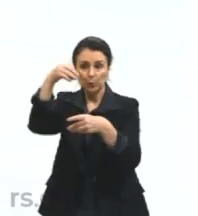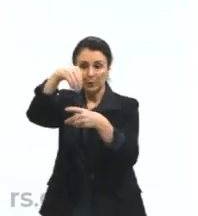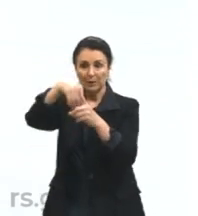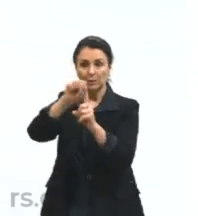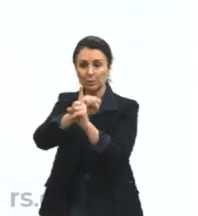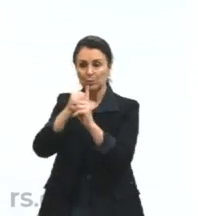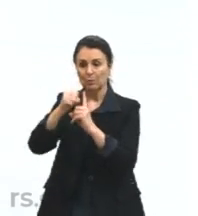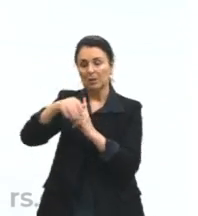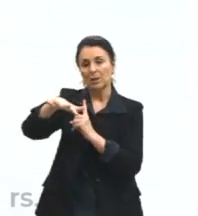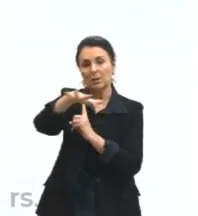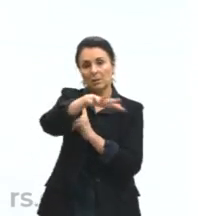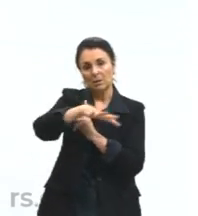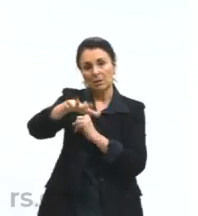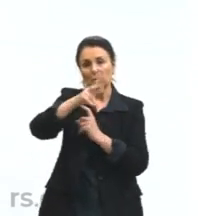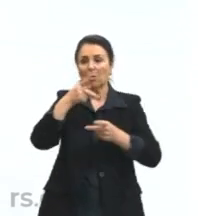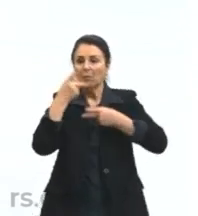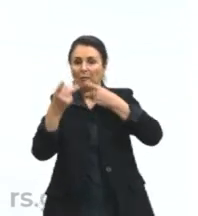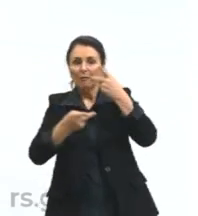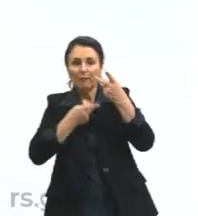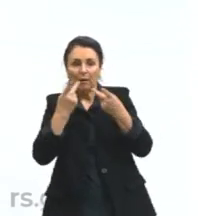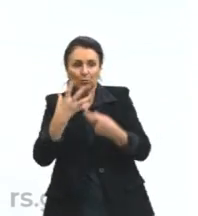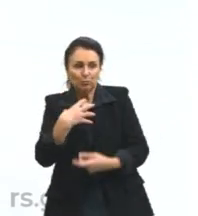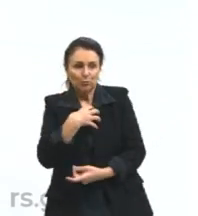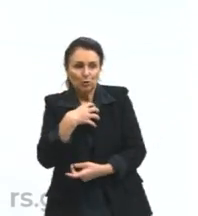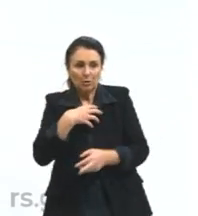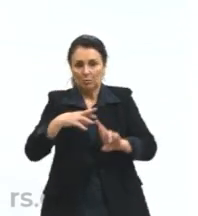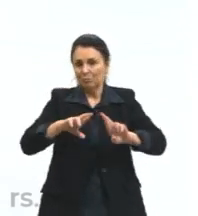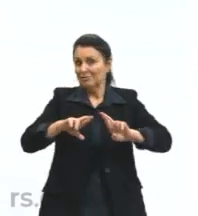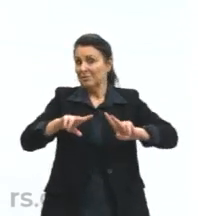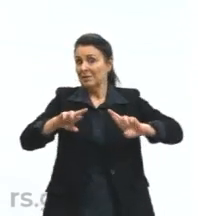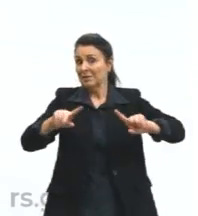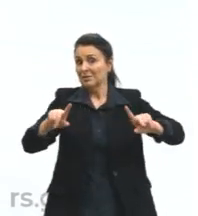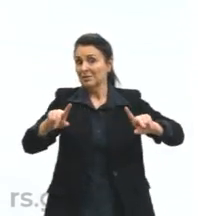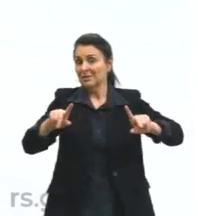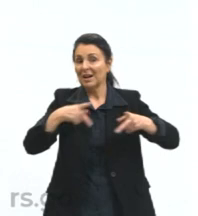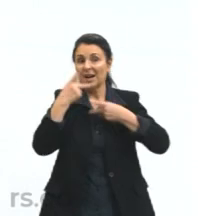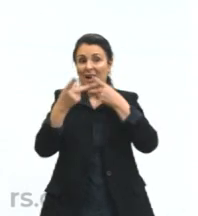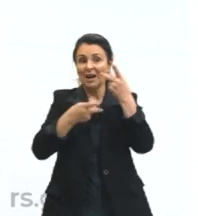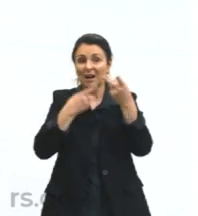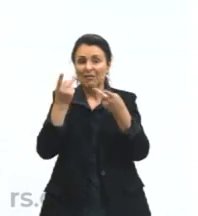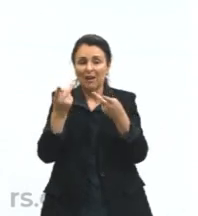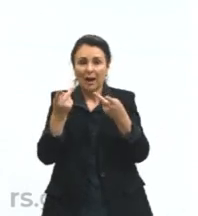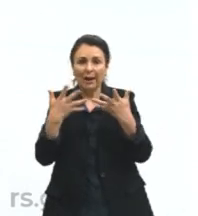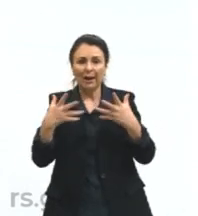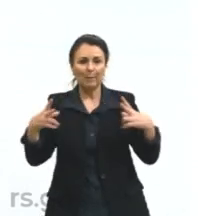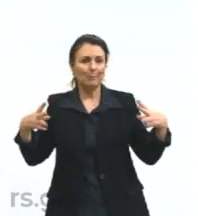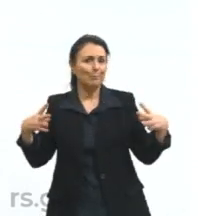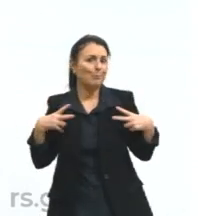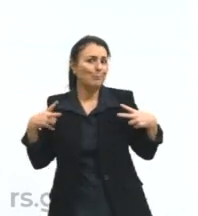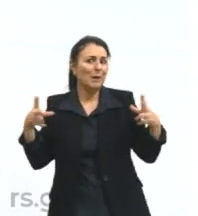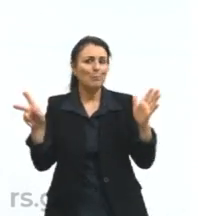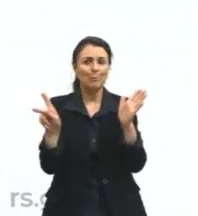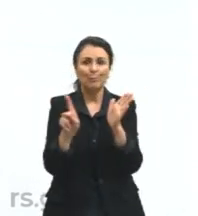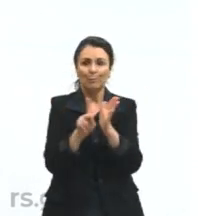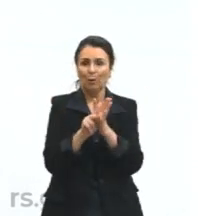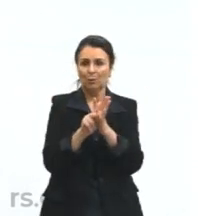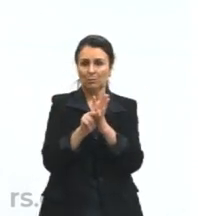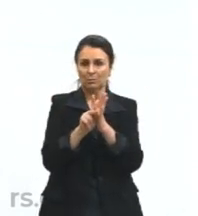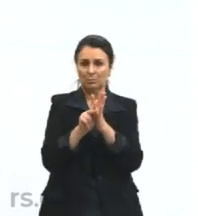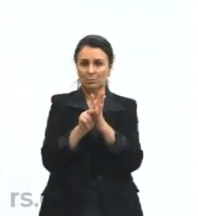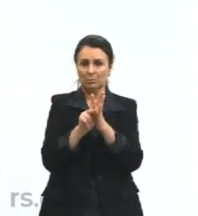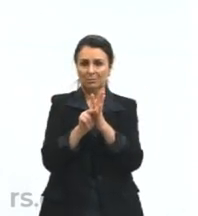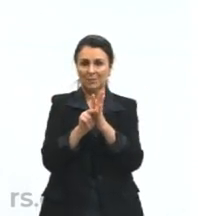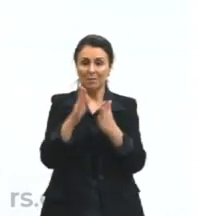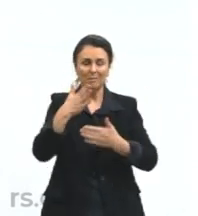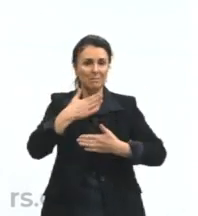fala de maneira diferente. A fala é particular, ela é peculiar,